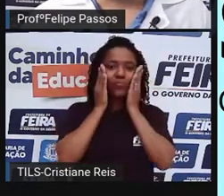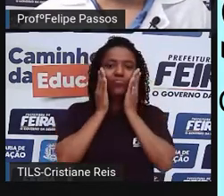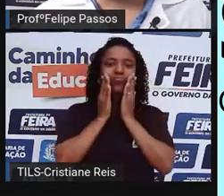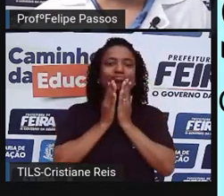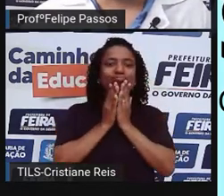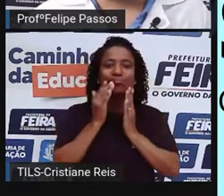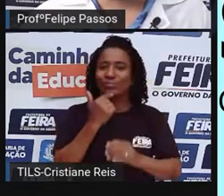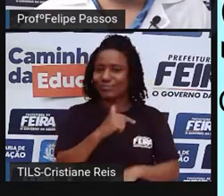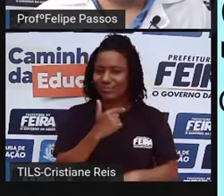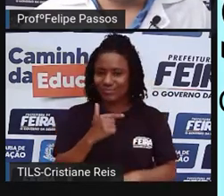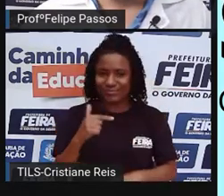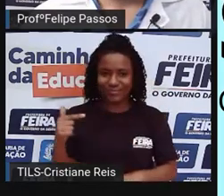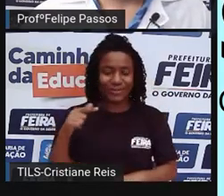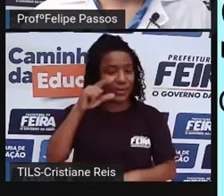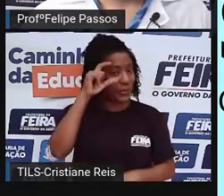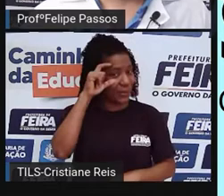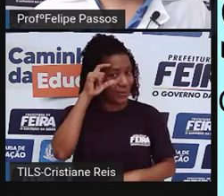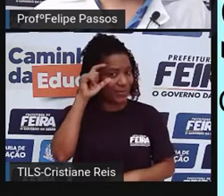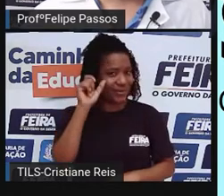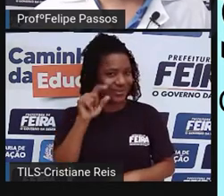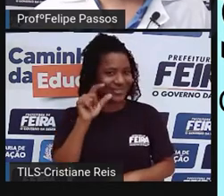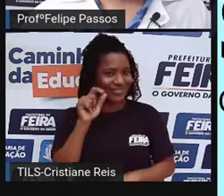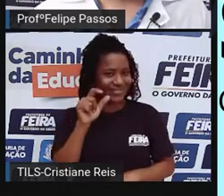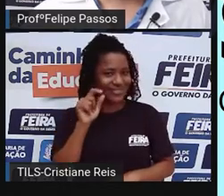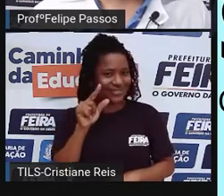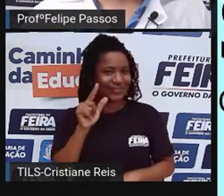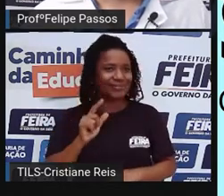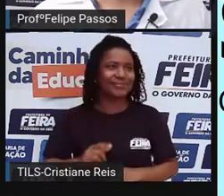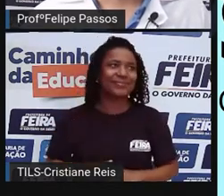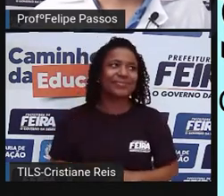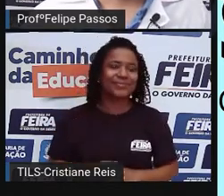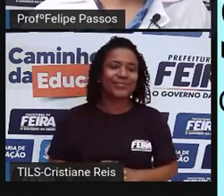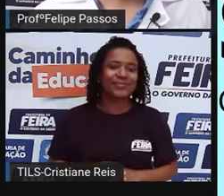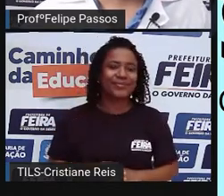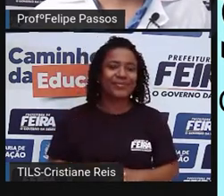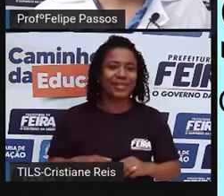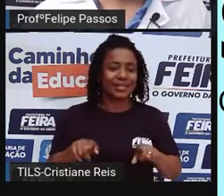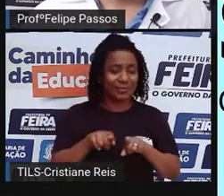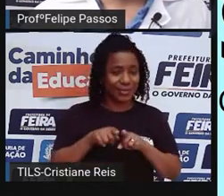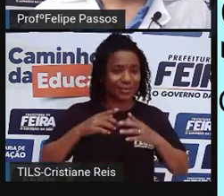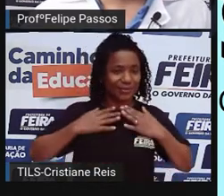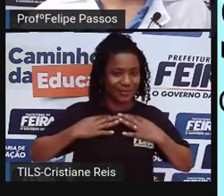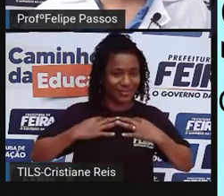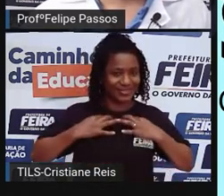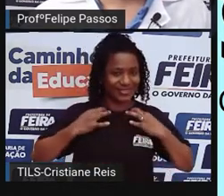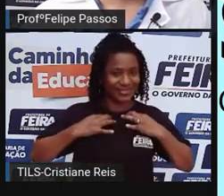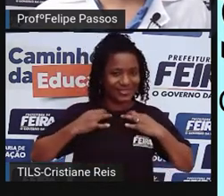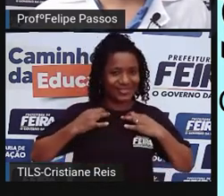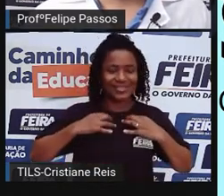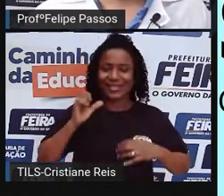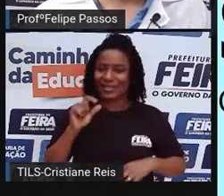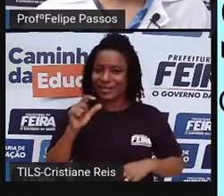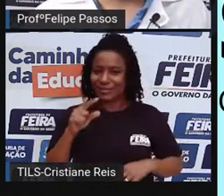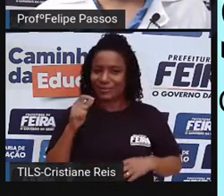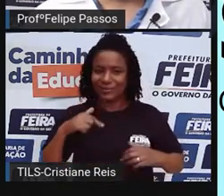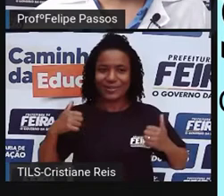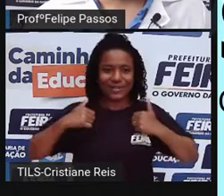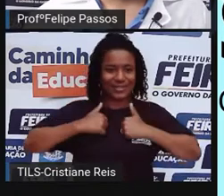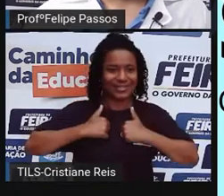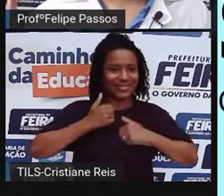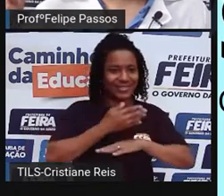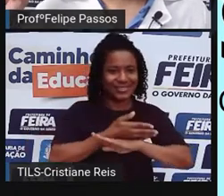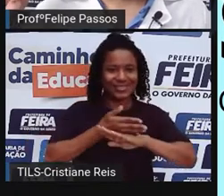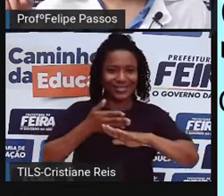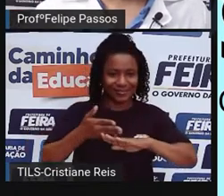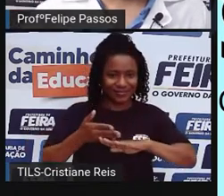usando um óculos de armação azul e hoje também, coincidentemente, eu estou vestindo uma camisa azul por cima dessa camisa, um jaleco branco.